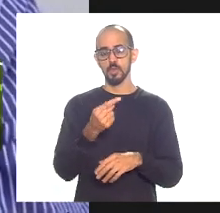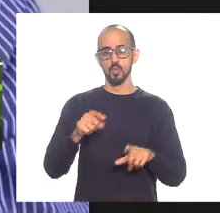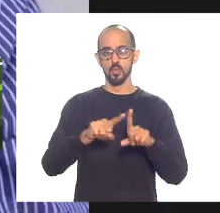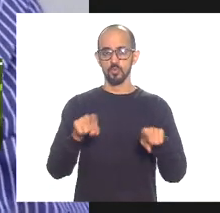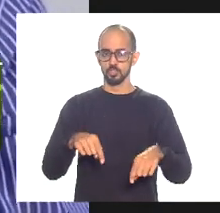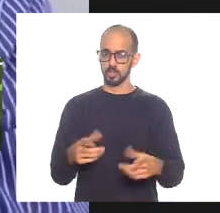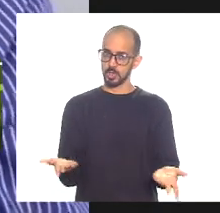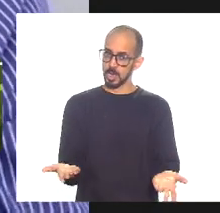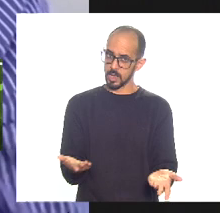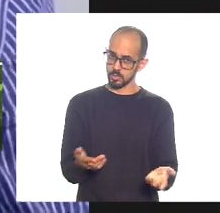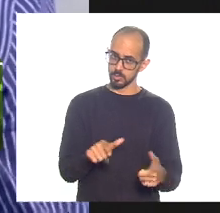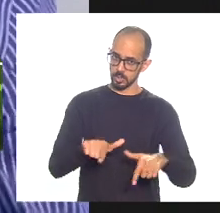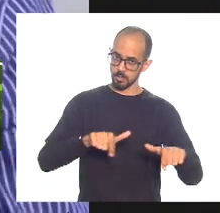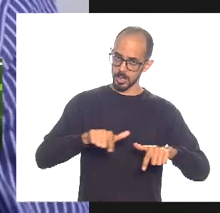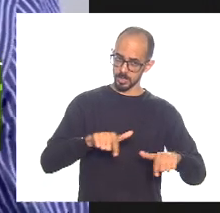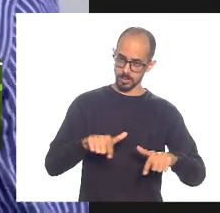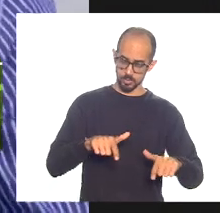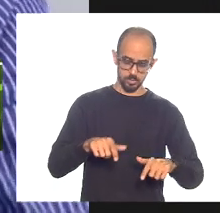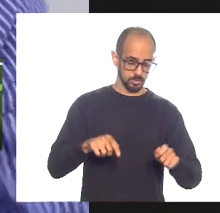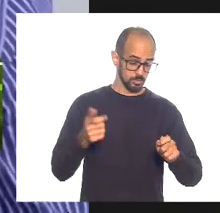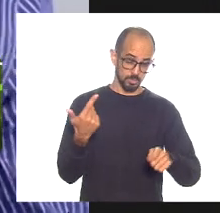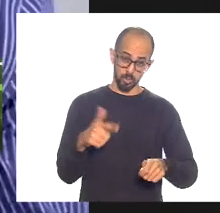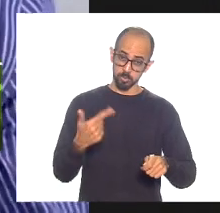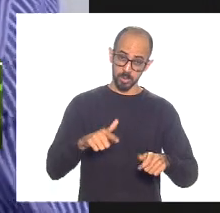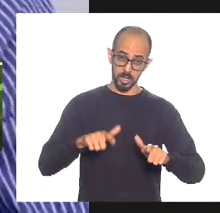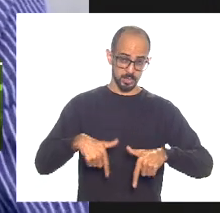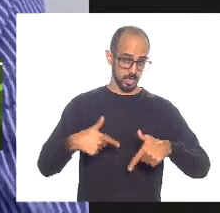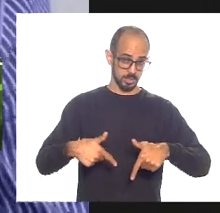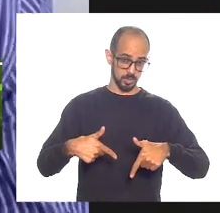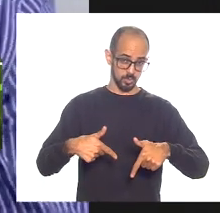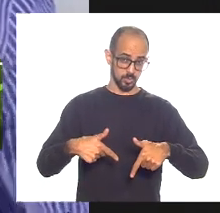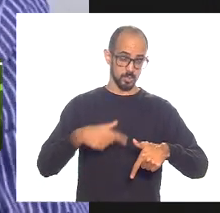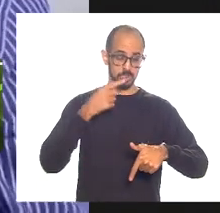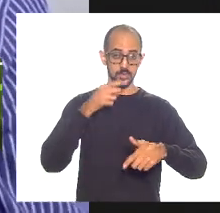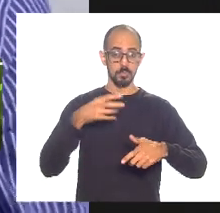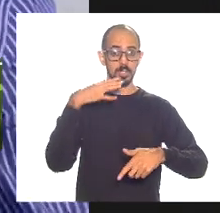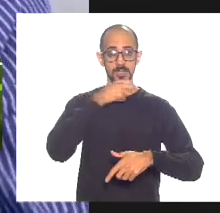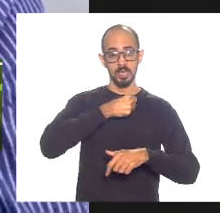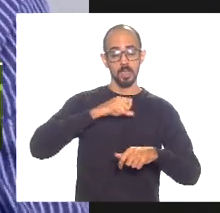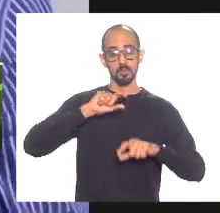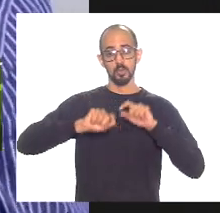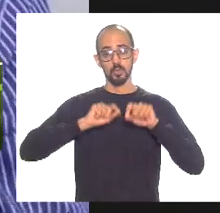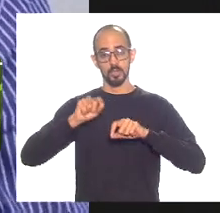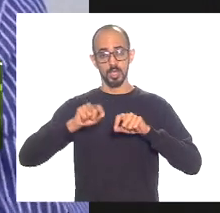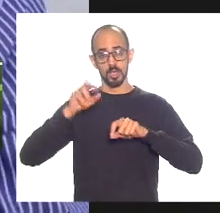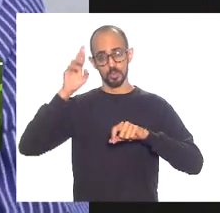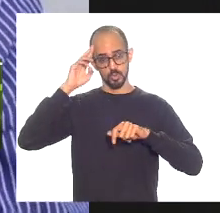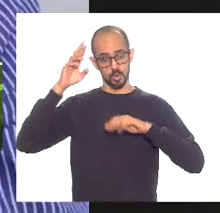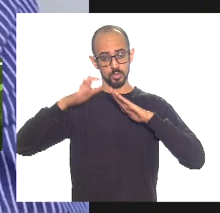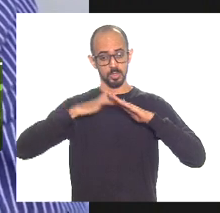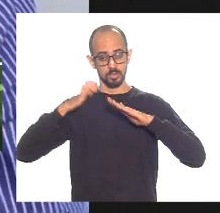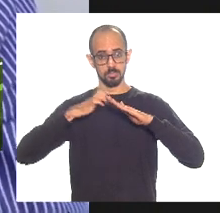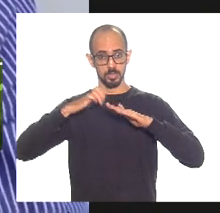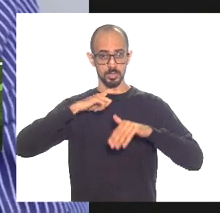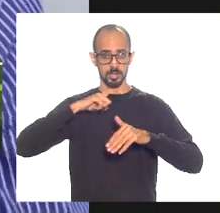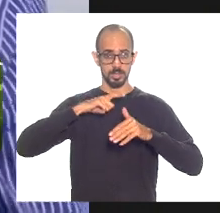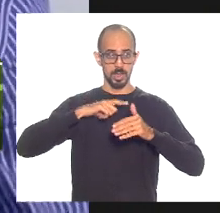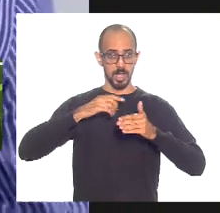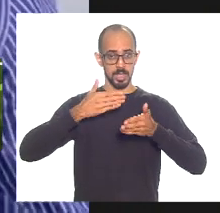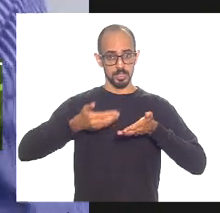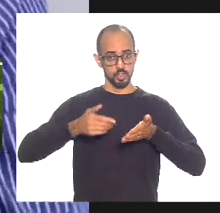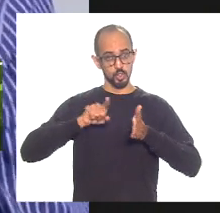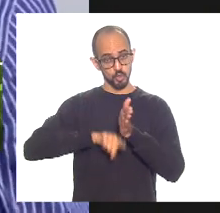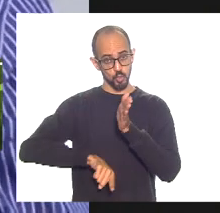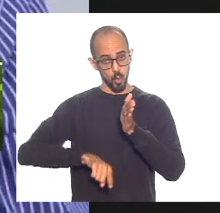a gente não vê essa mobilização pelo contrário a gente vê um lobby dos empresários que hoje tem esse incentivo fiscal aqui no Rio de Janeiro